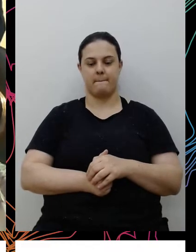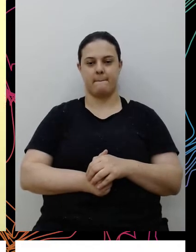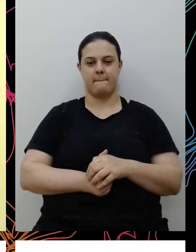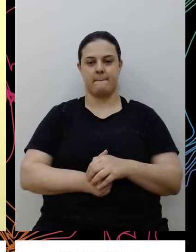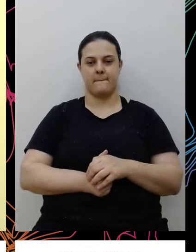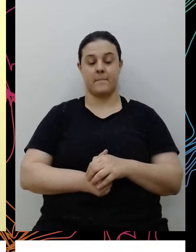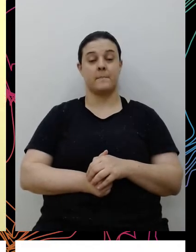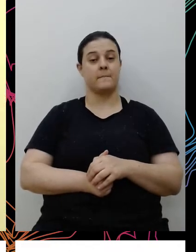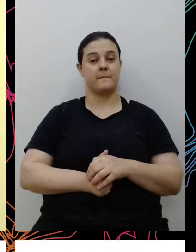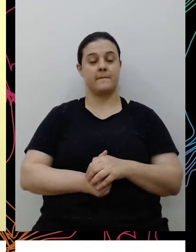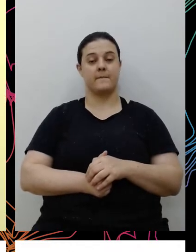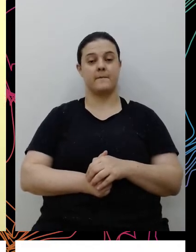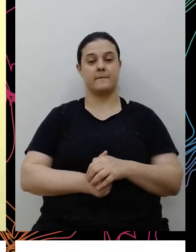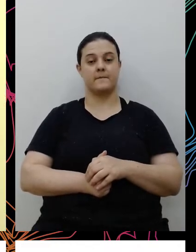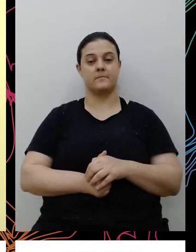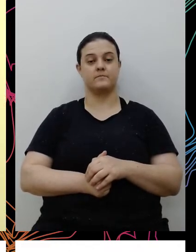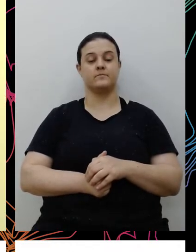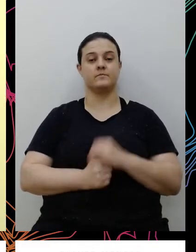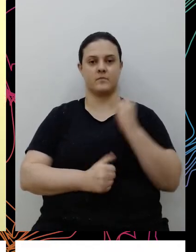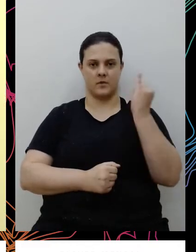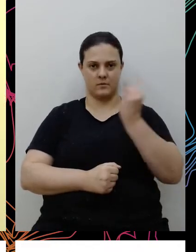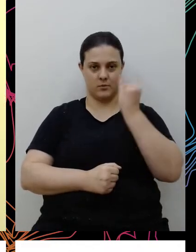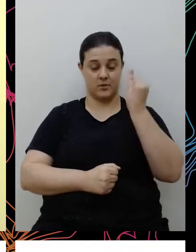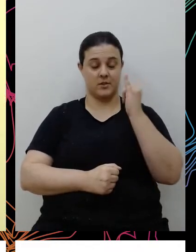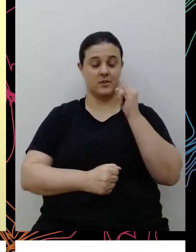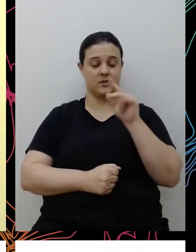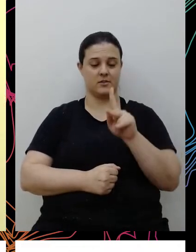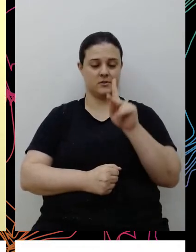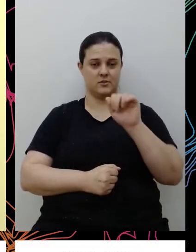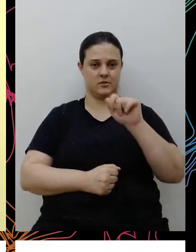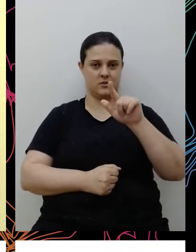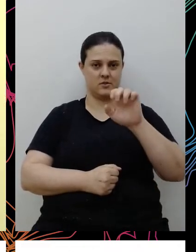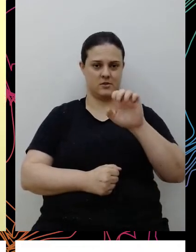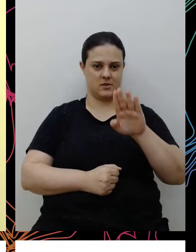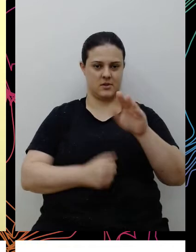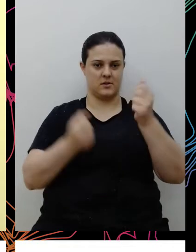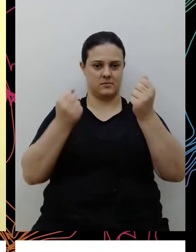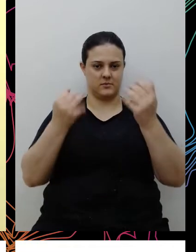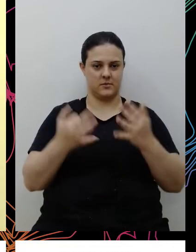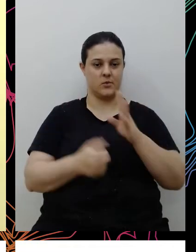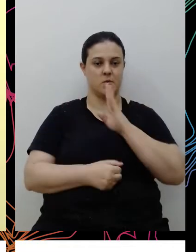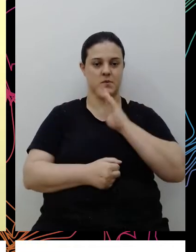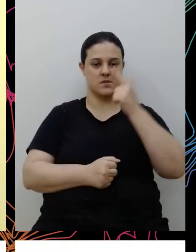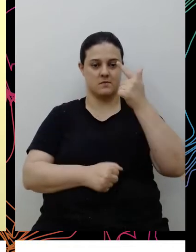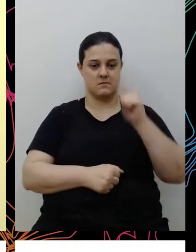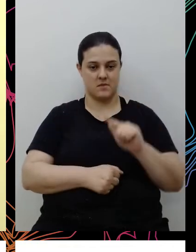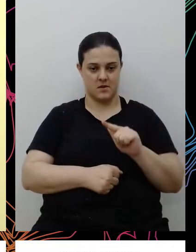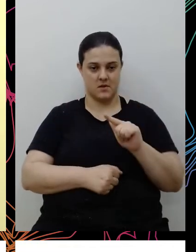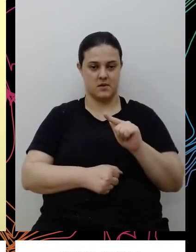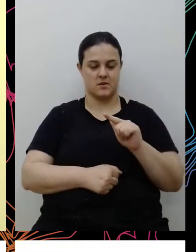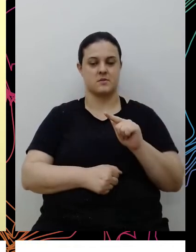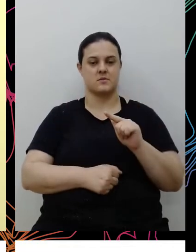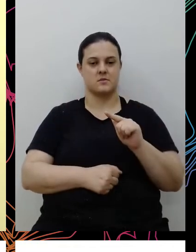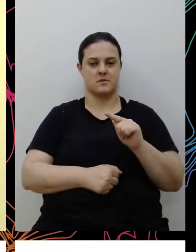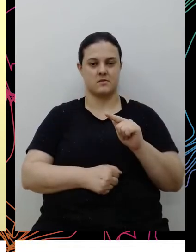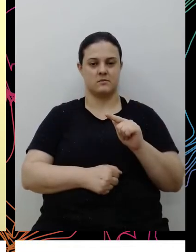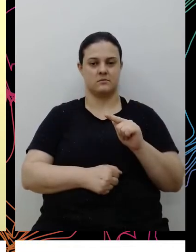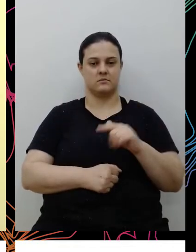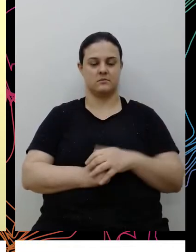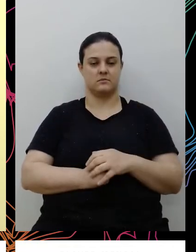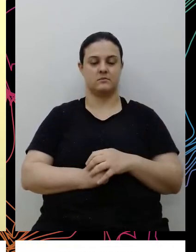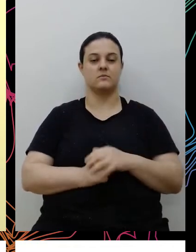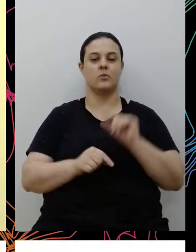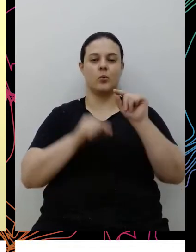Bom, é muito importante a fala do Caleb, pra gente conhecer um pouquinho mais o que o Carrefour tem feito, né, dentro das